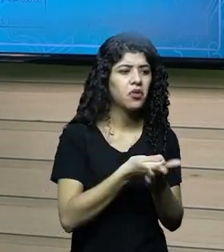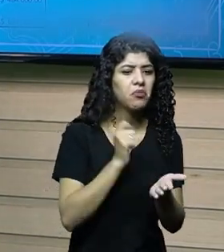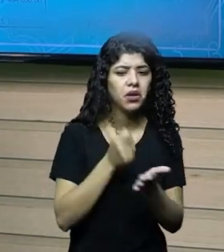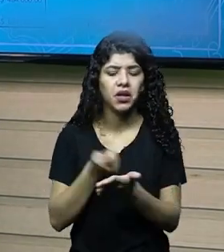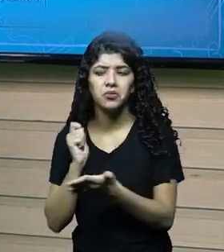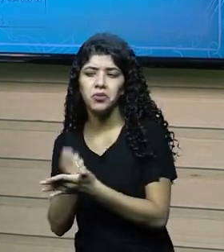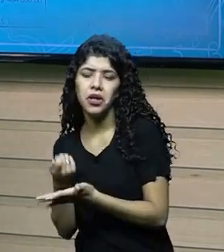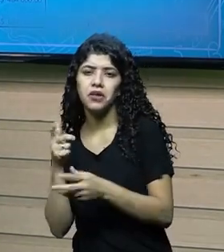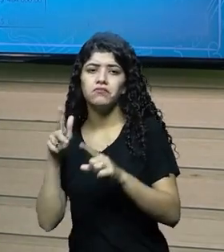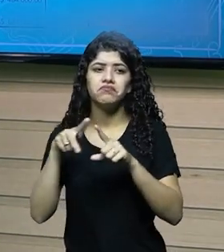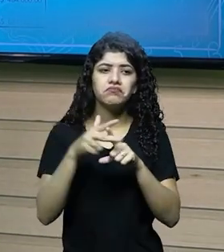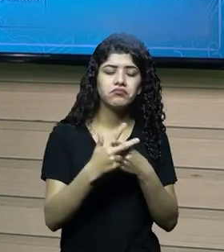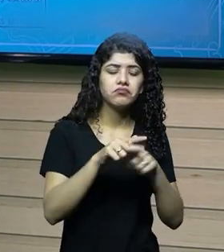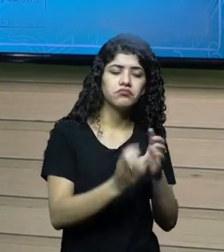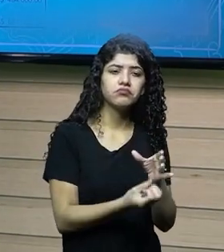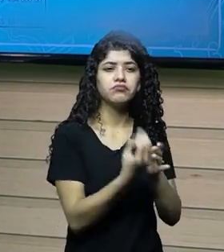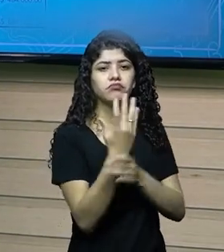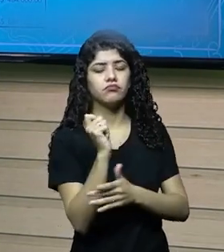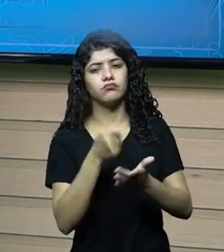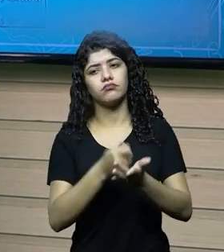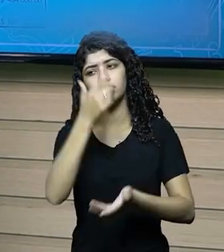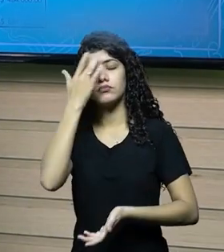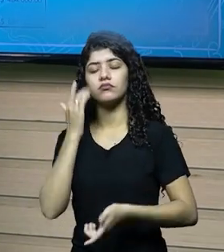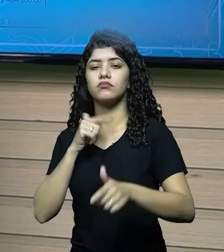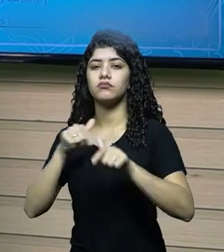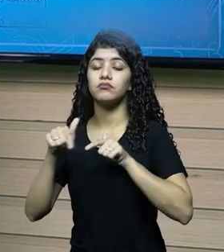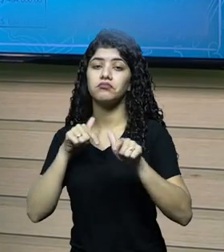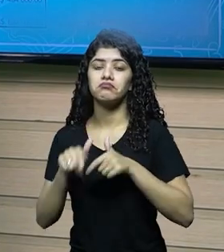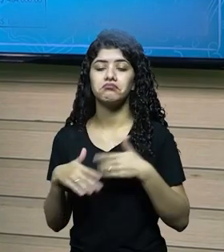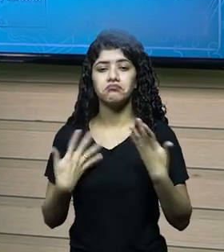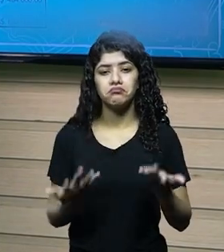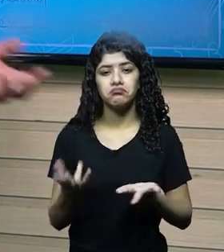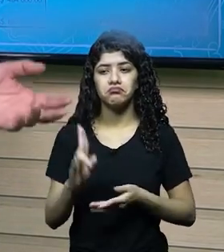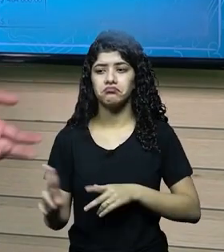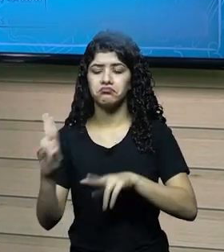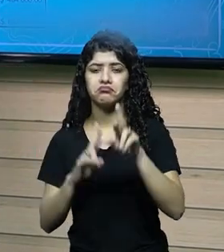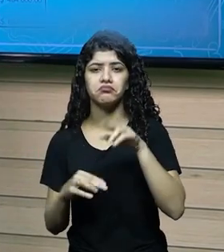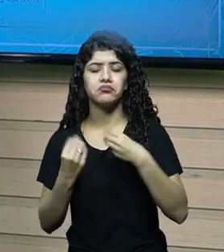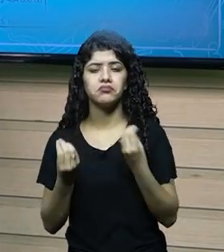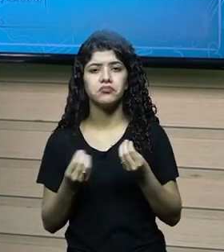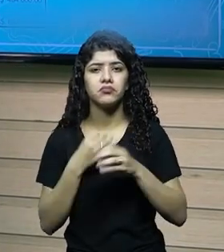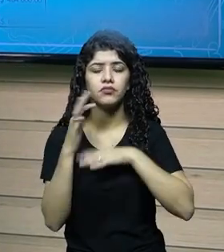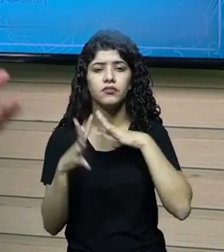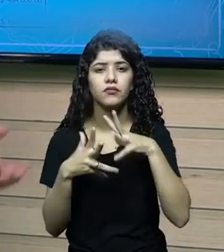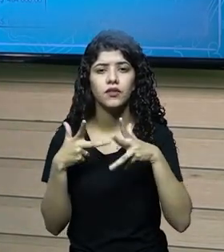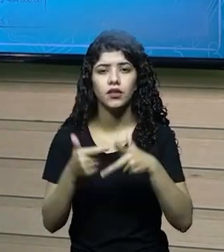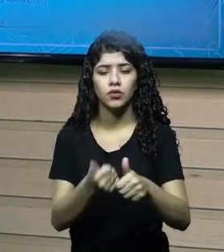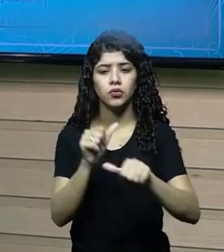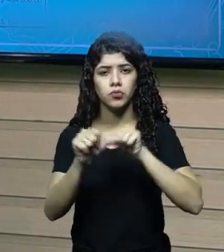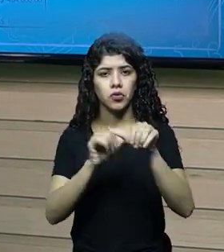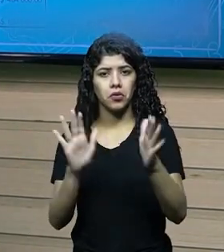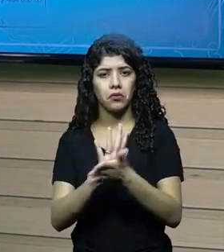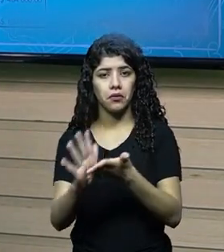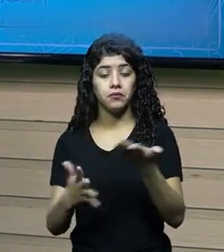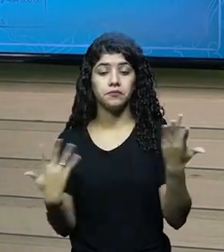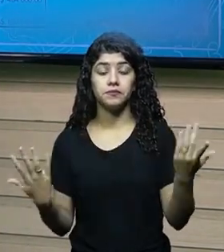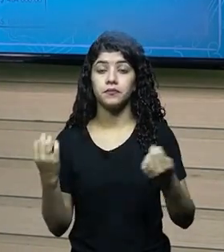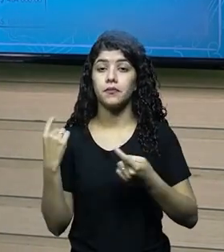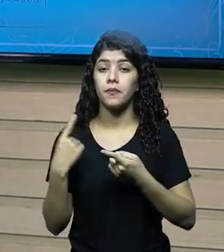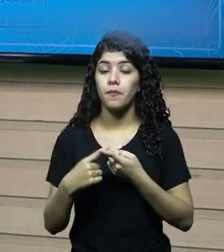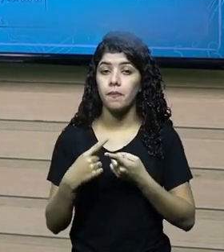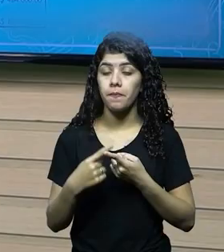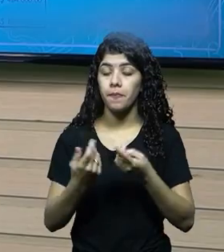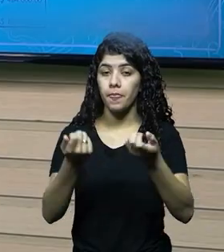foi comprado planta, não foi botado, não foi pago mão de obra, não saiu dinheiro para tudo isso aí, o patrimônio não mudou, como é que é isso?